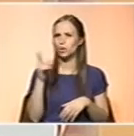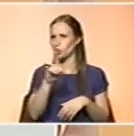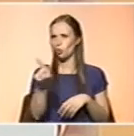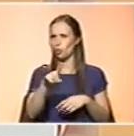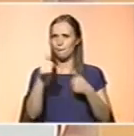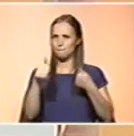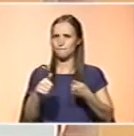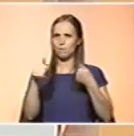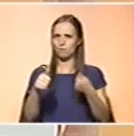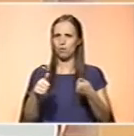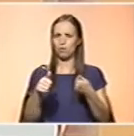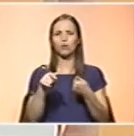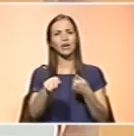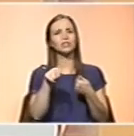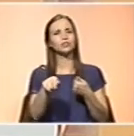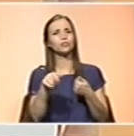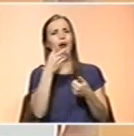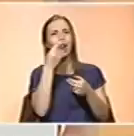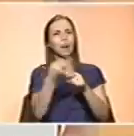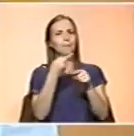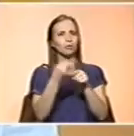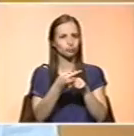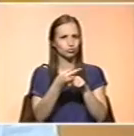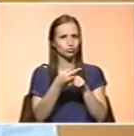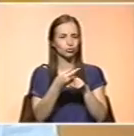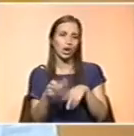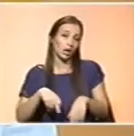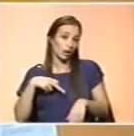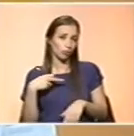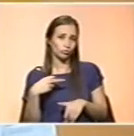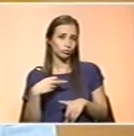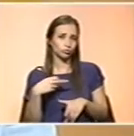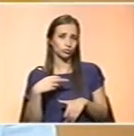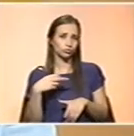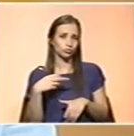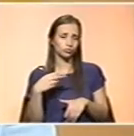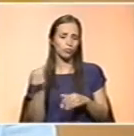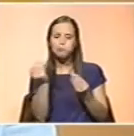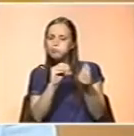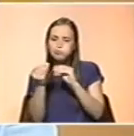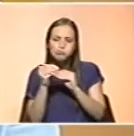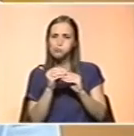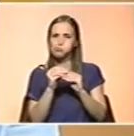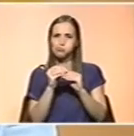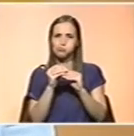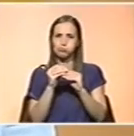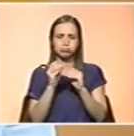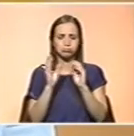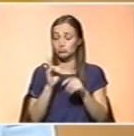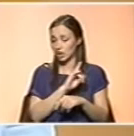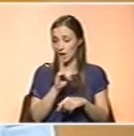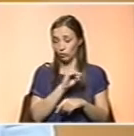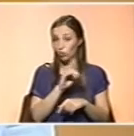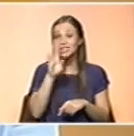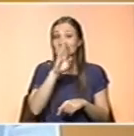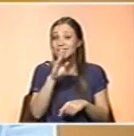manipulação de alimentos, esta criação de alimentos enriquecidos, biofortificados... se nós pudermos melhorar